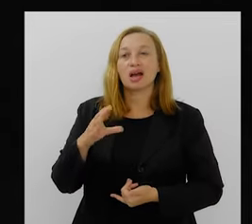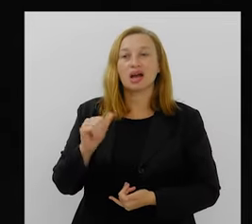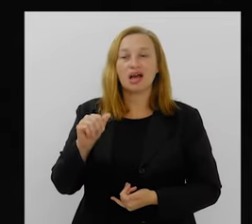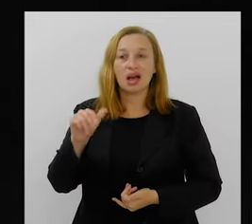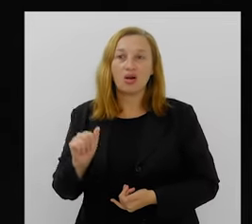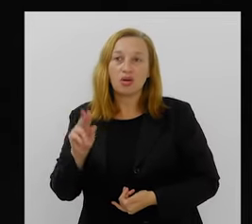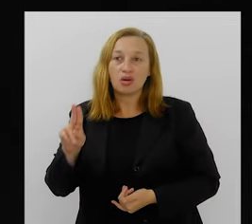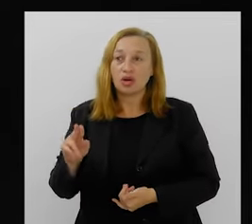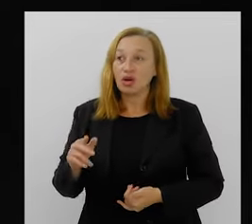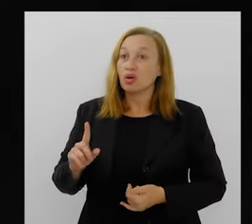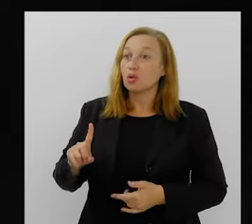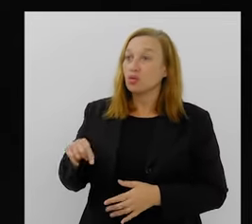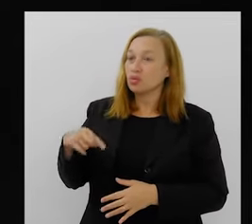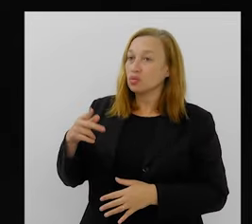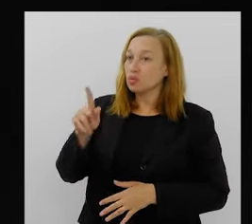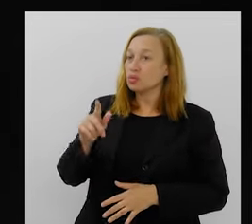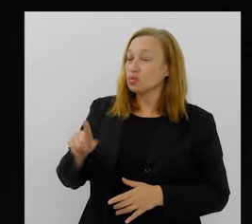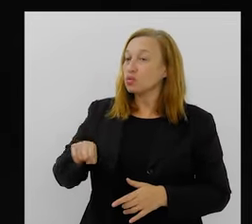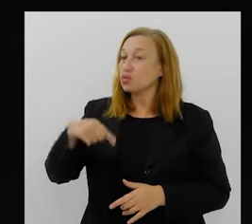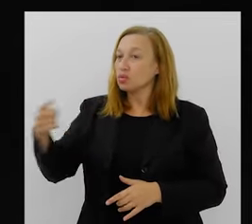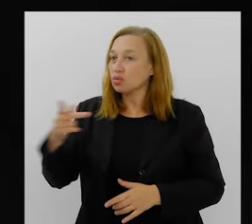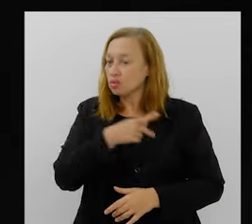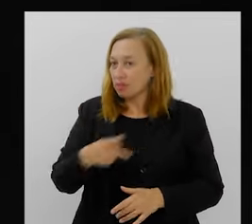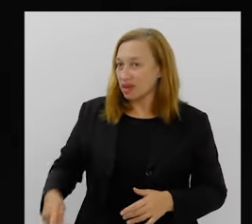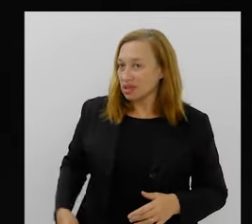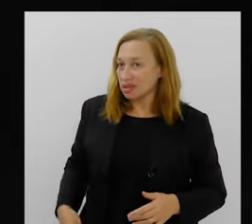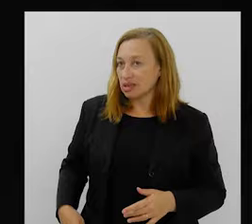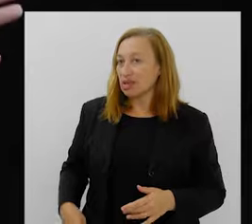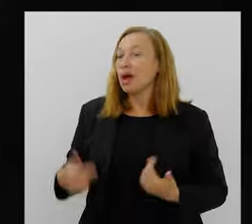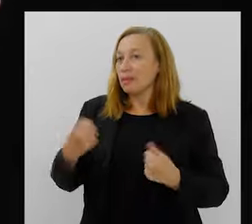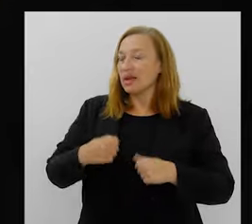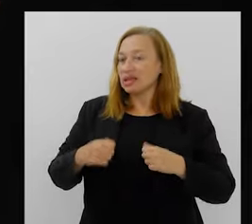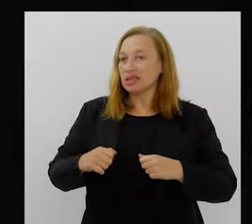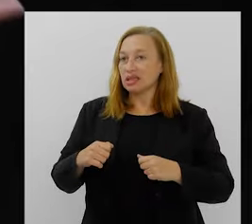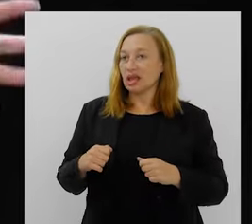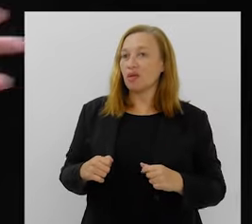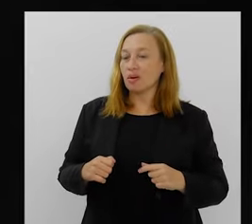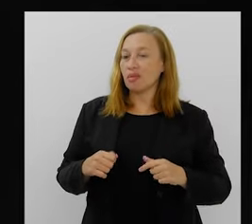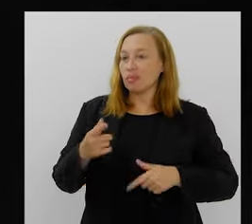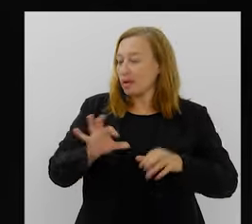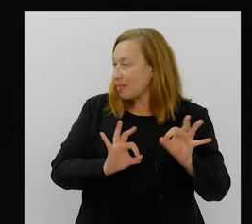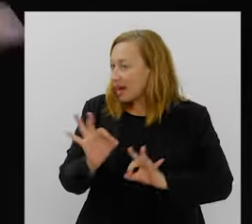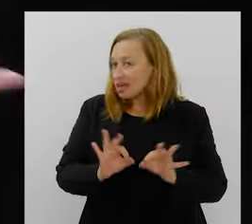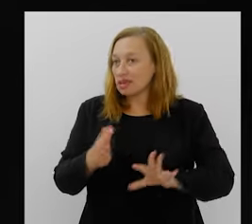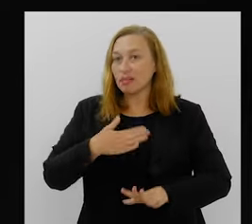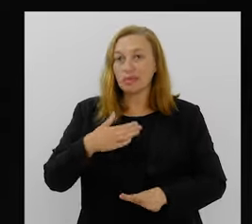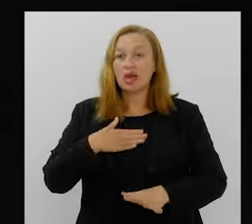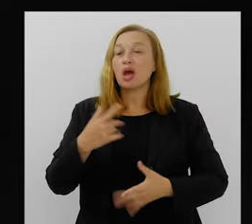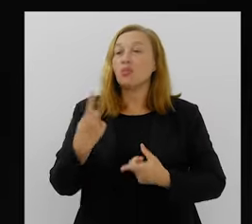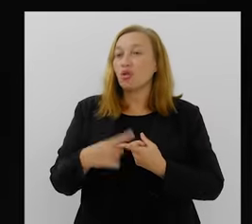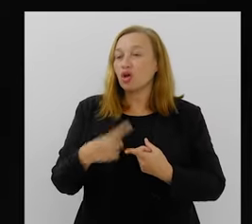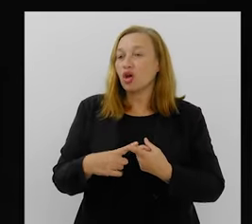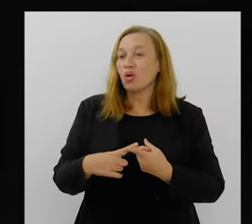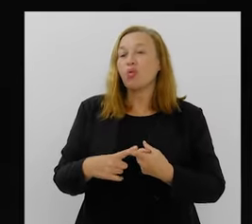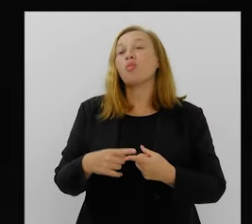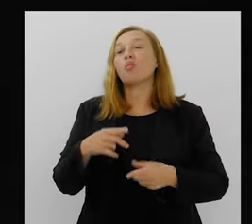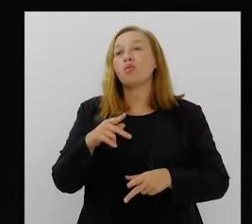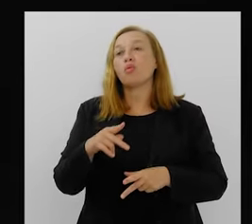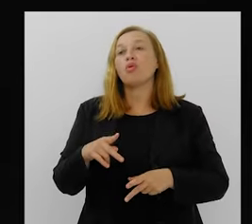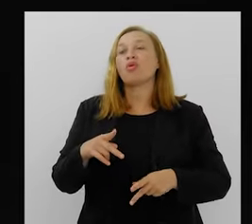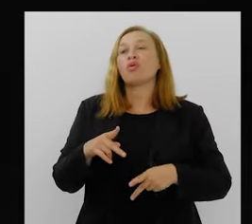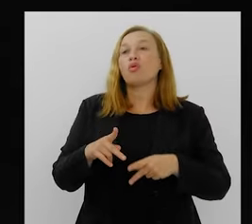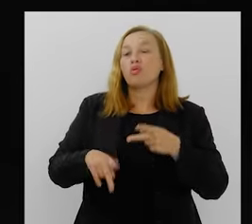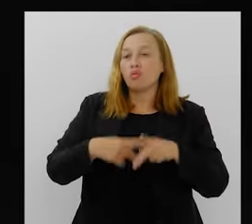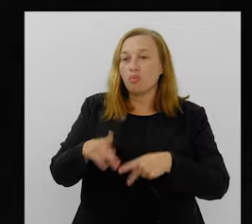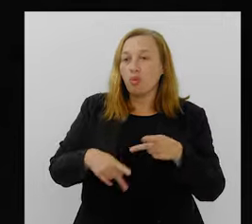atual presidente do Salgueiro, o André, que eu falo, os próximos presidentes, a tem que fazer um custo meu aqui, porque eu estou preparando uma geração apaixonada pela